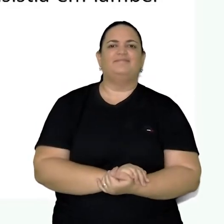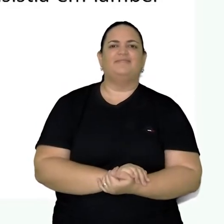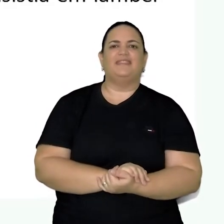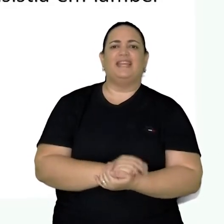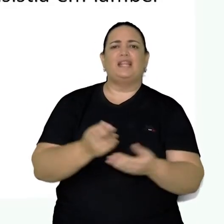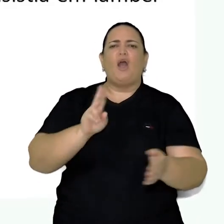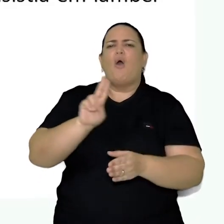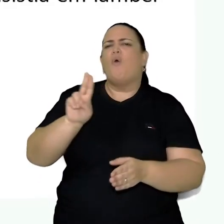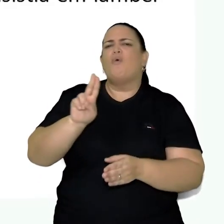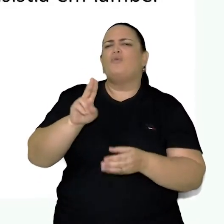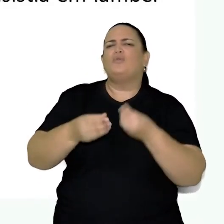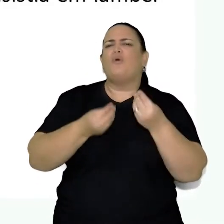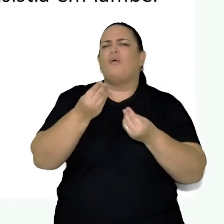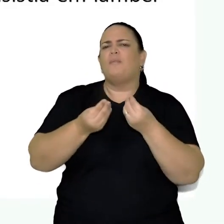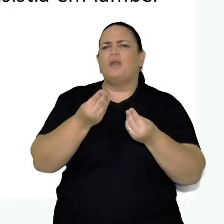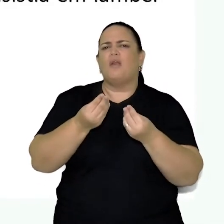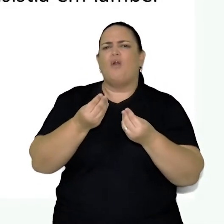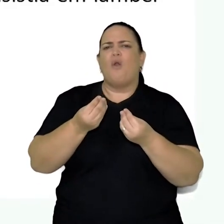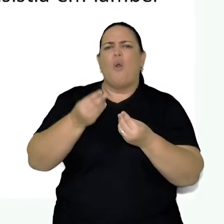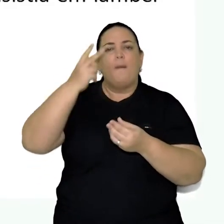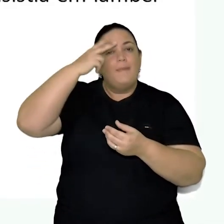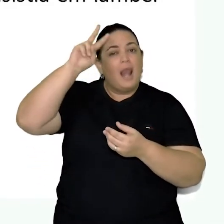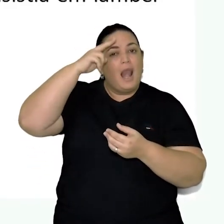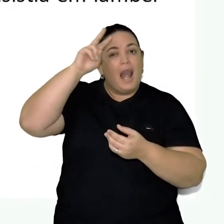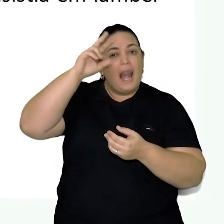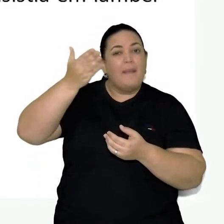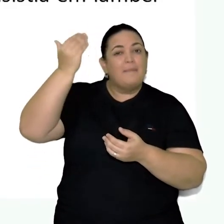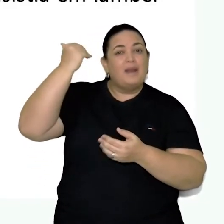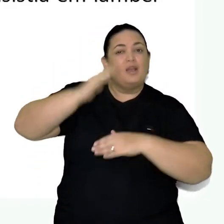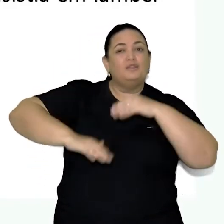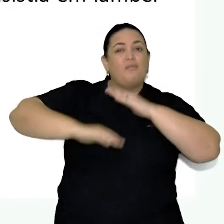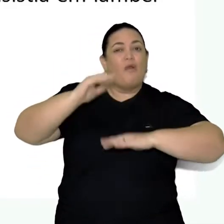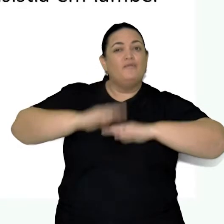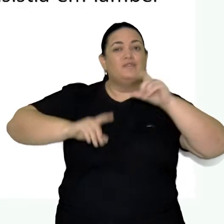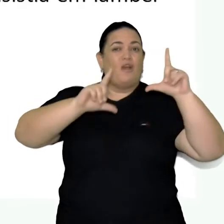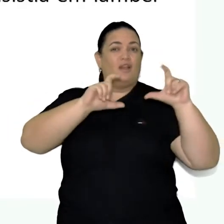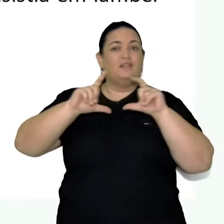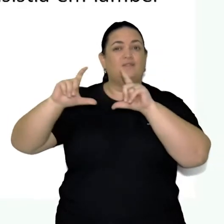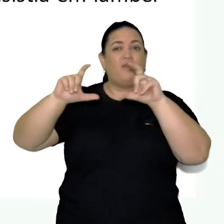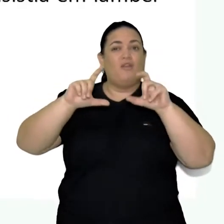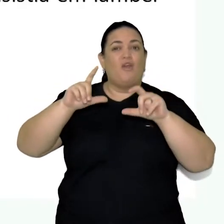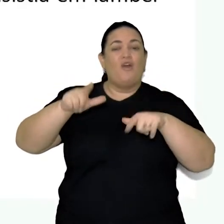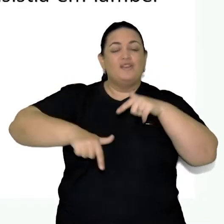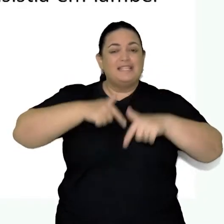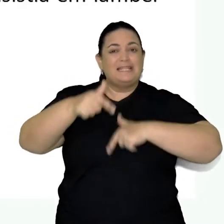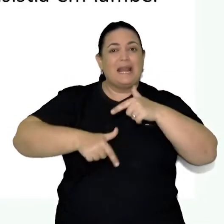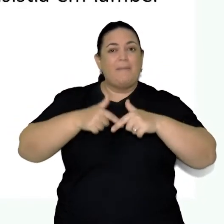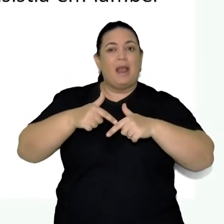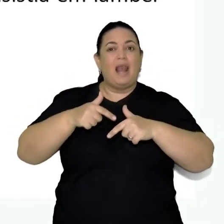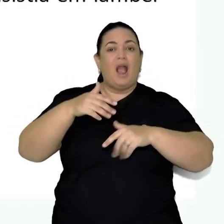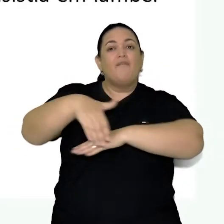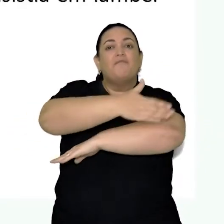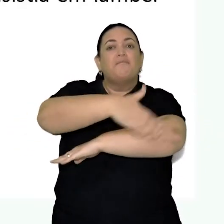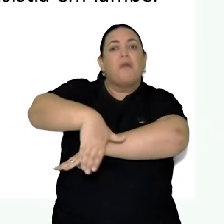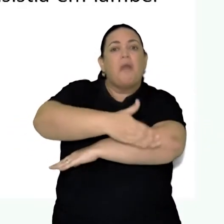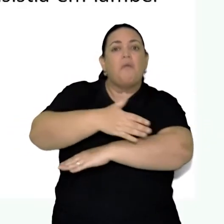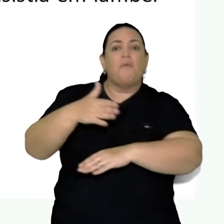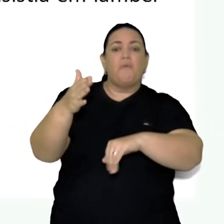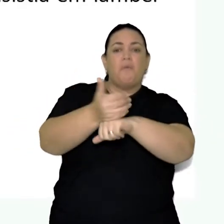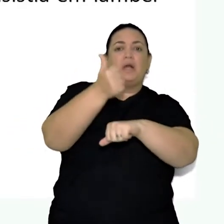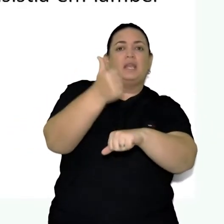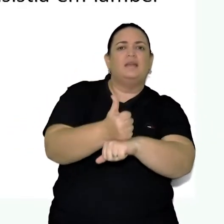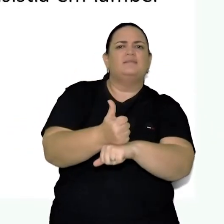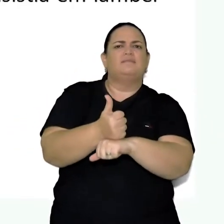nome faz referência aos fotógrafos de rua Lambi-Lambi, que trabalhavam em praças e parques de várias